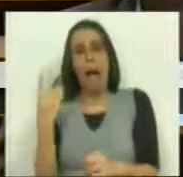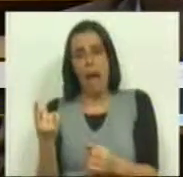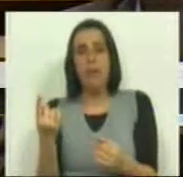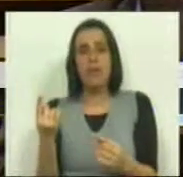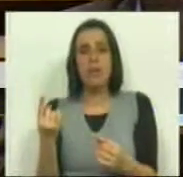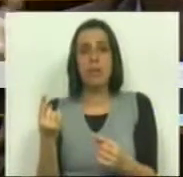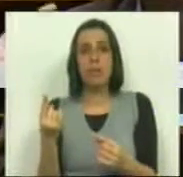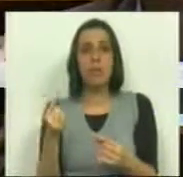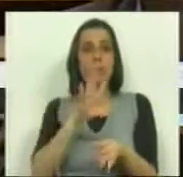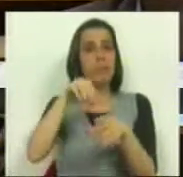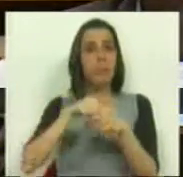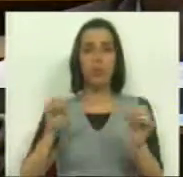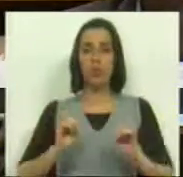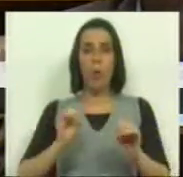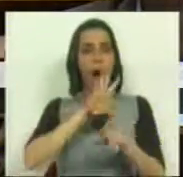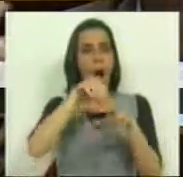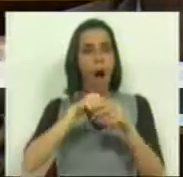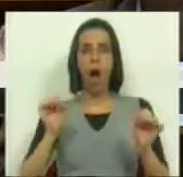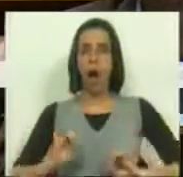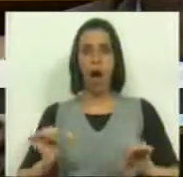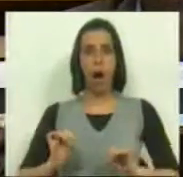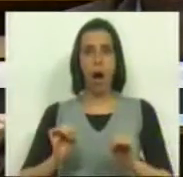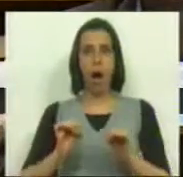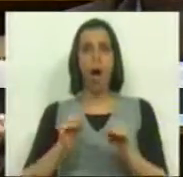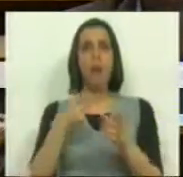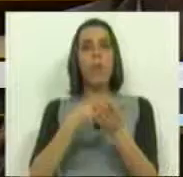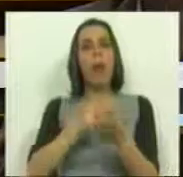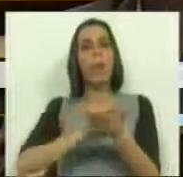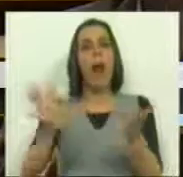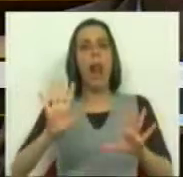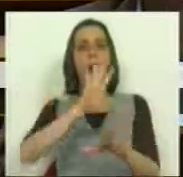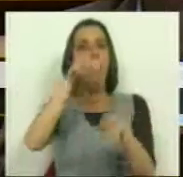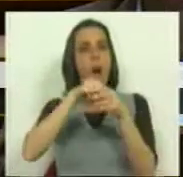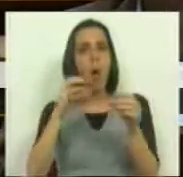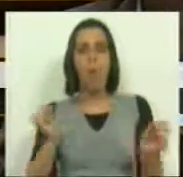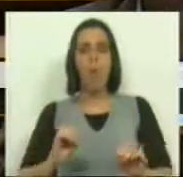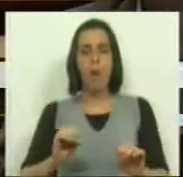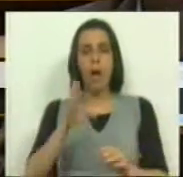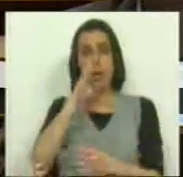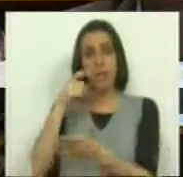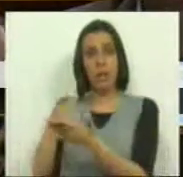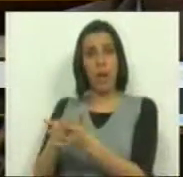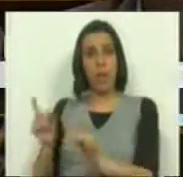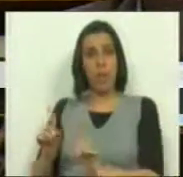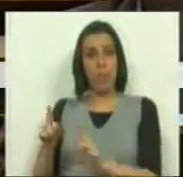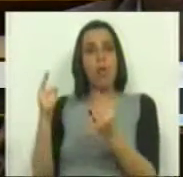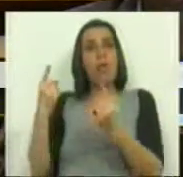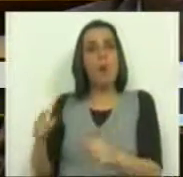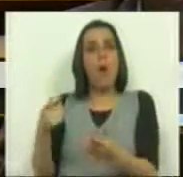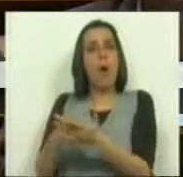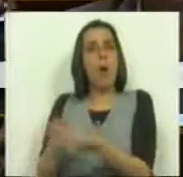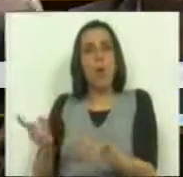também, que não estão incluídas no leque das isenções. Se estão isentas, estão apenas